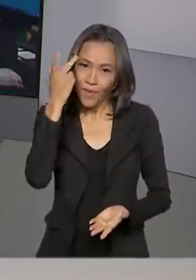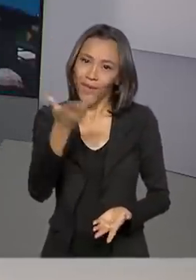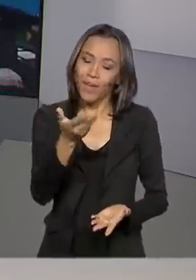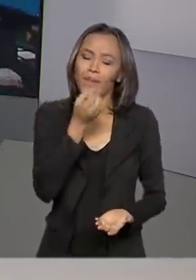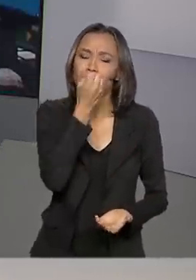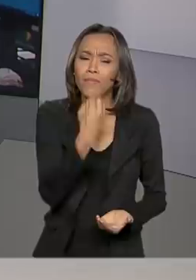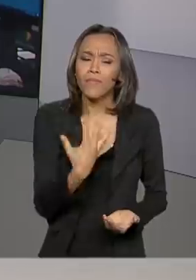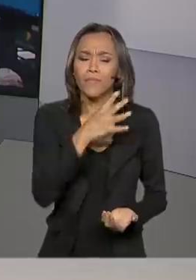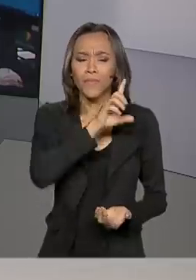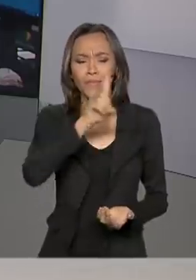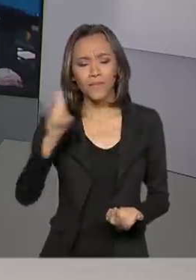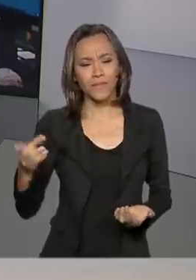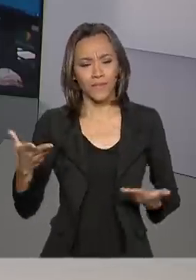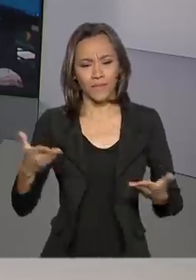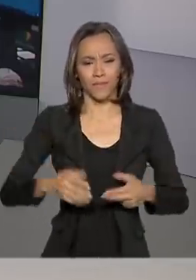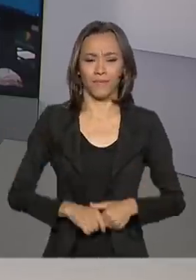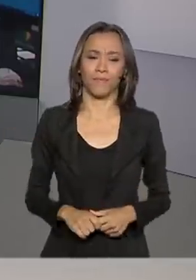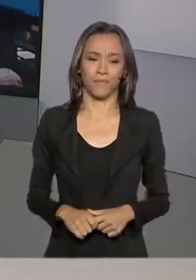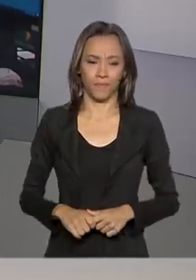Bom dia.